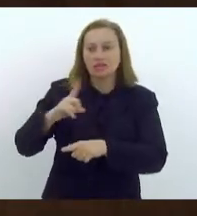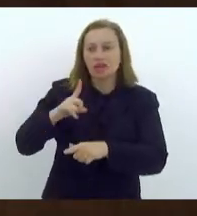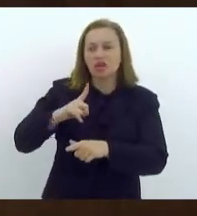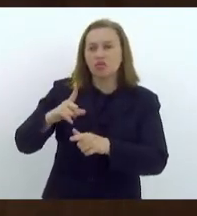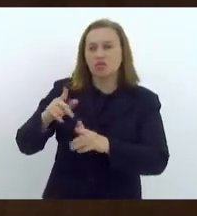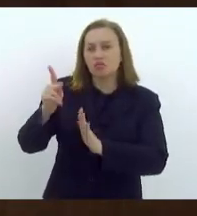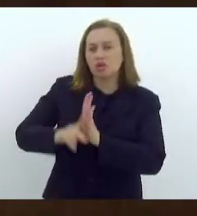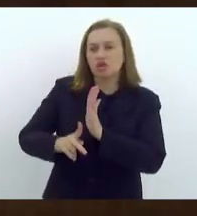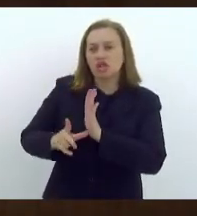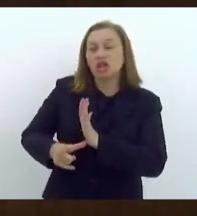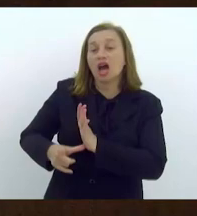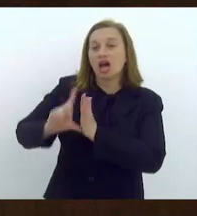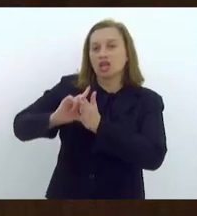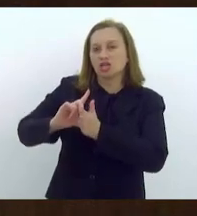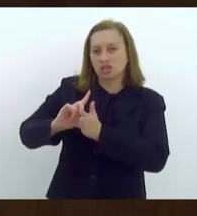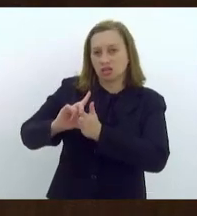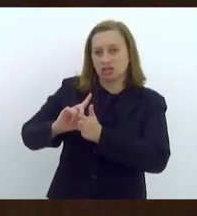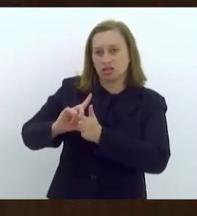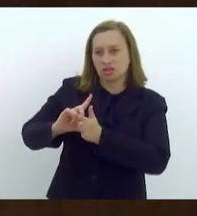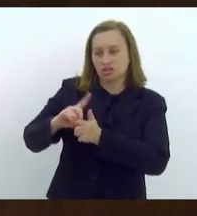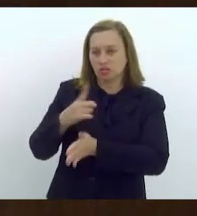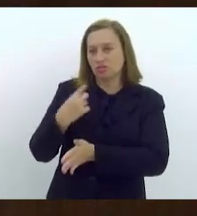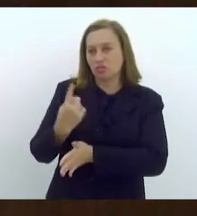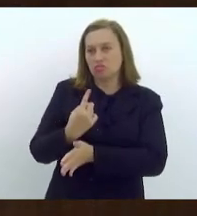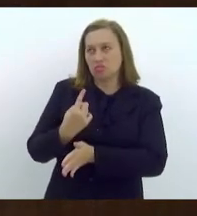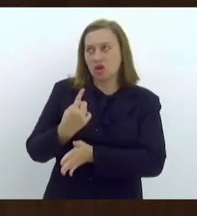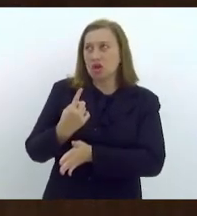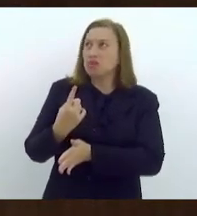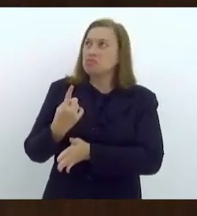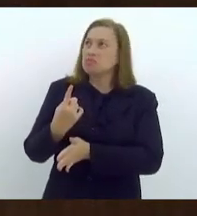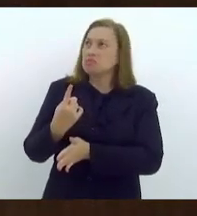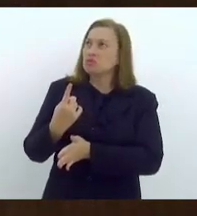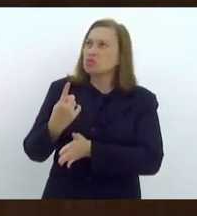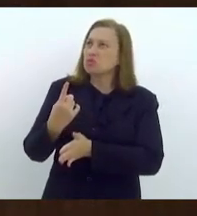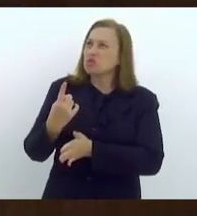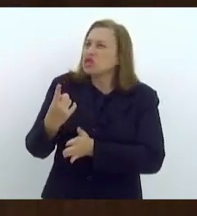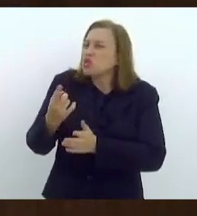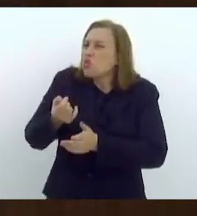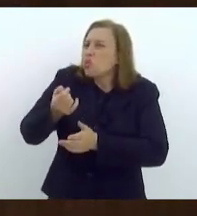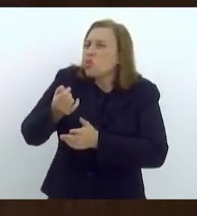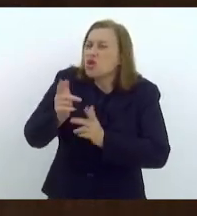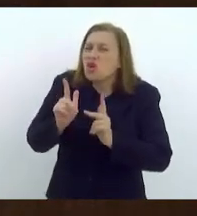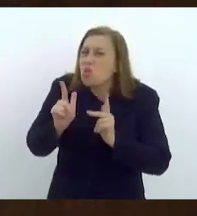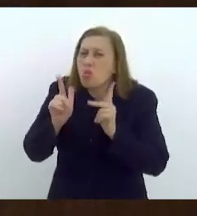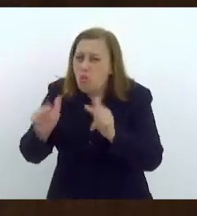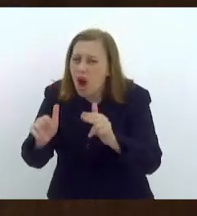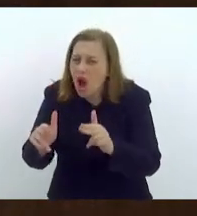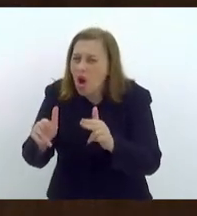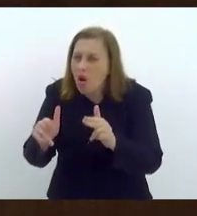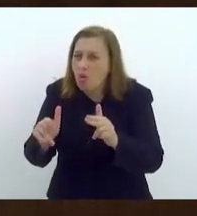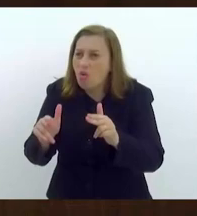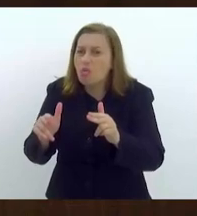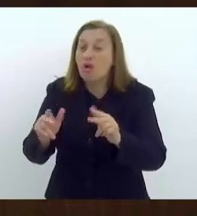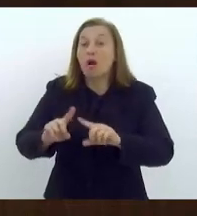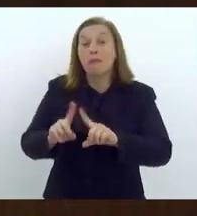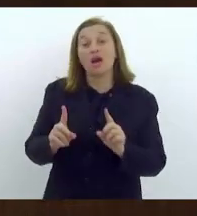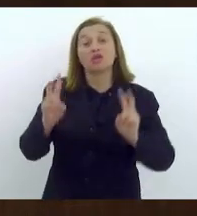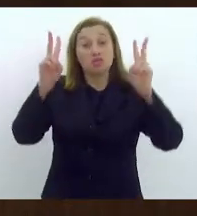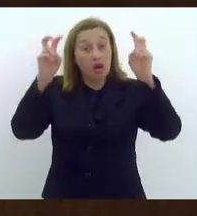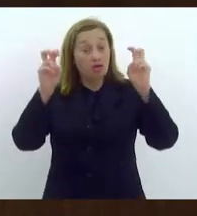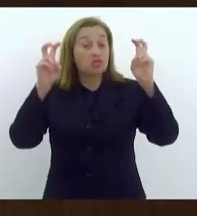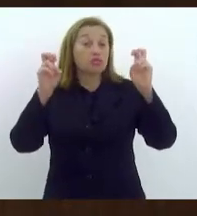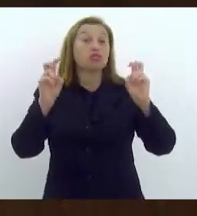que talvez não tenha abrangência do nosso projeto, mas trata, sim, da mesma matéria e o